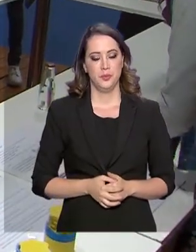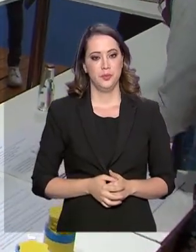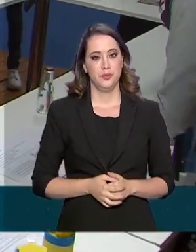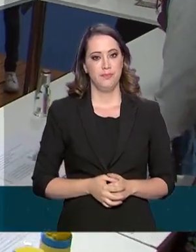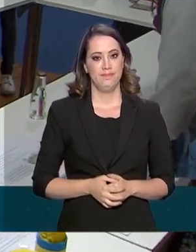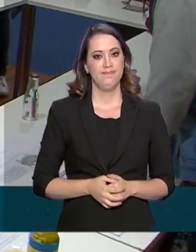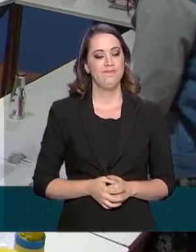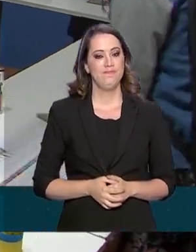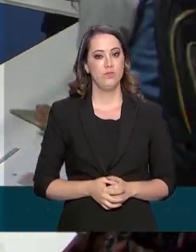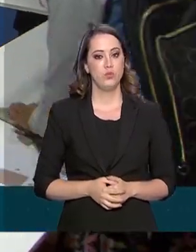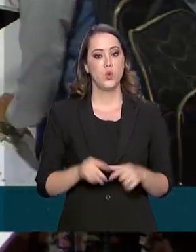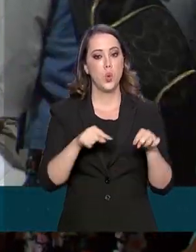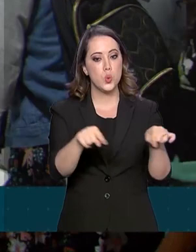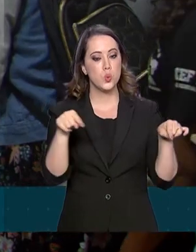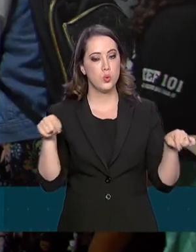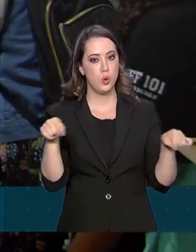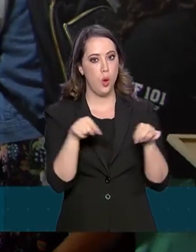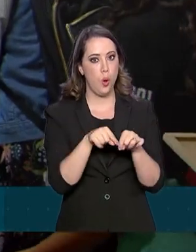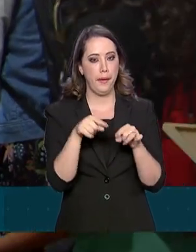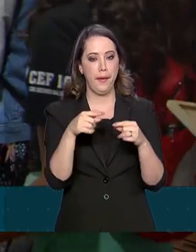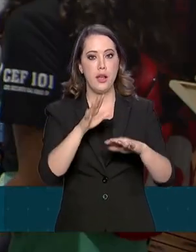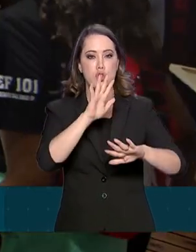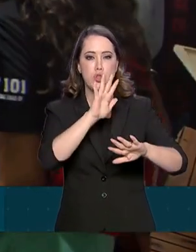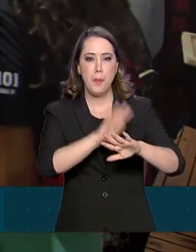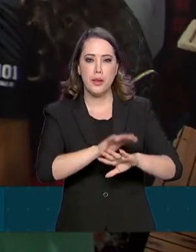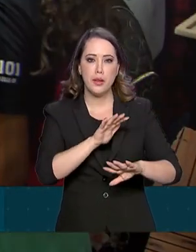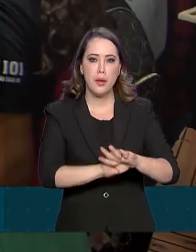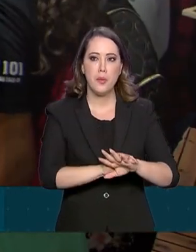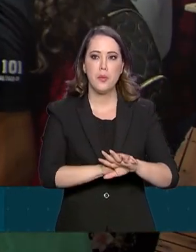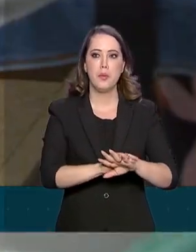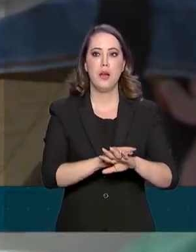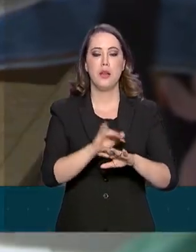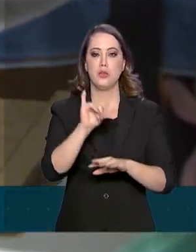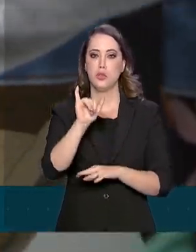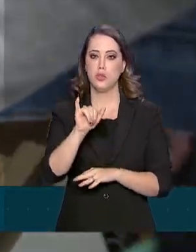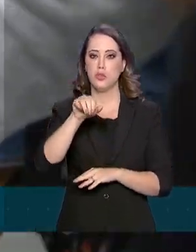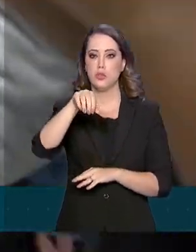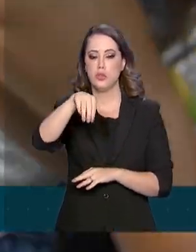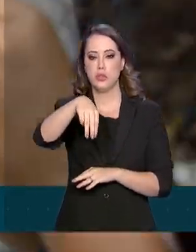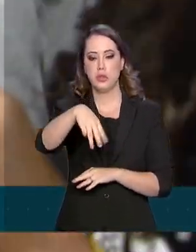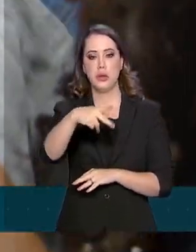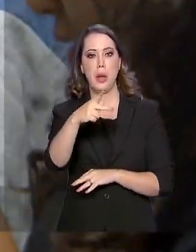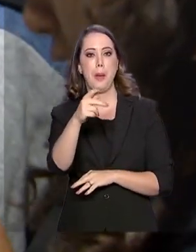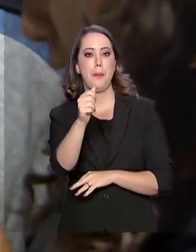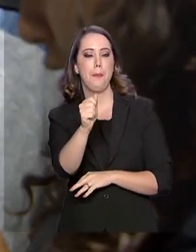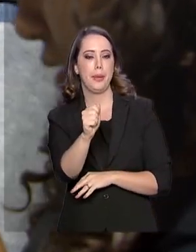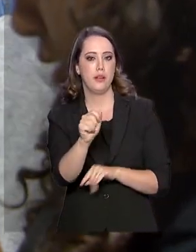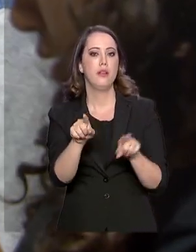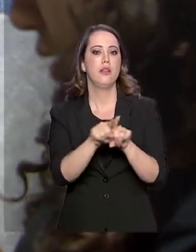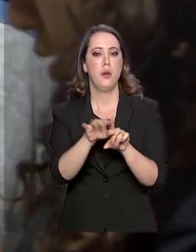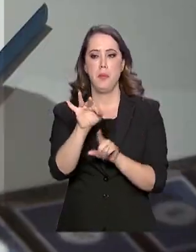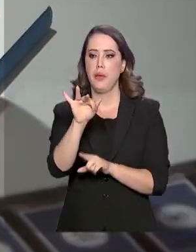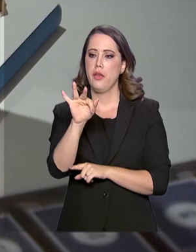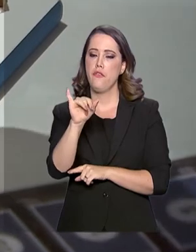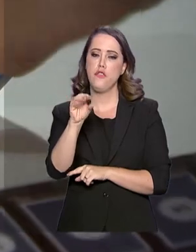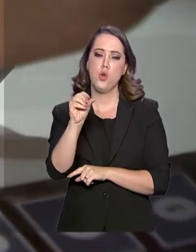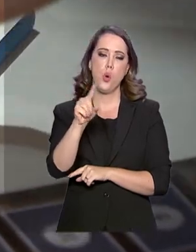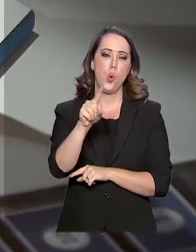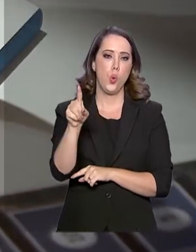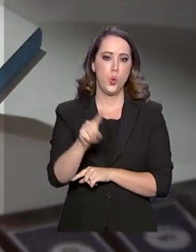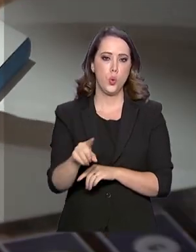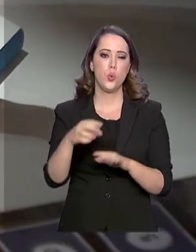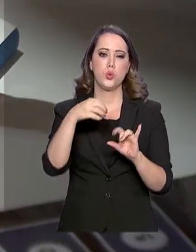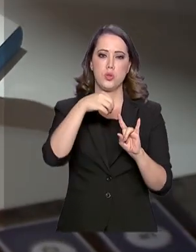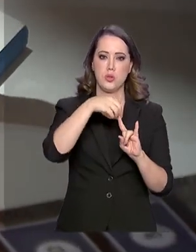Os estandes do Instituto de Matemática Pura e Aplicada IMPA e da Fiocruz estão propondo jogos e formas